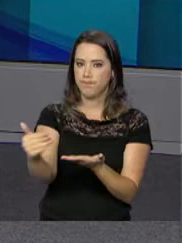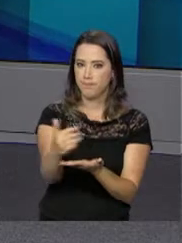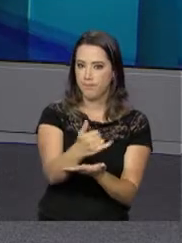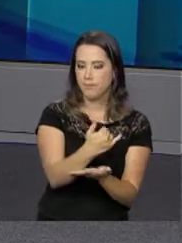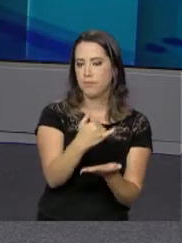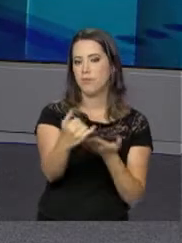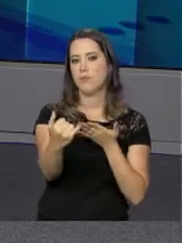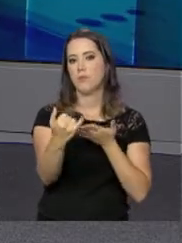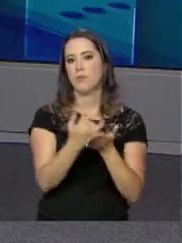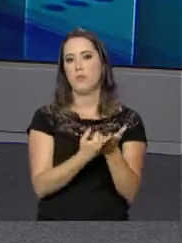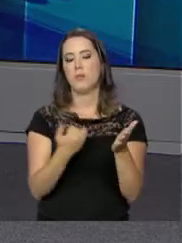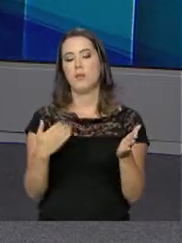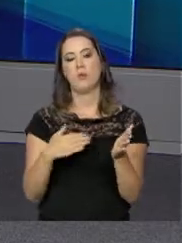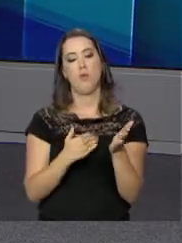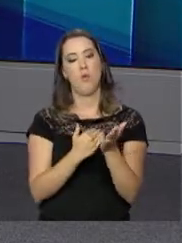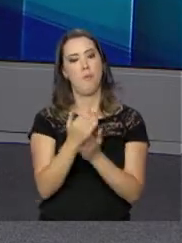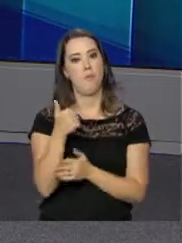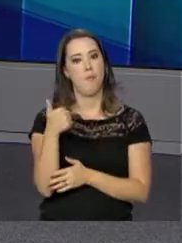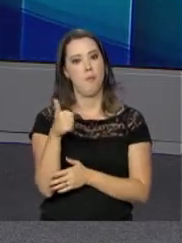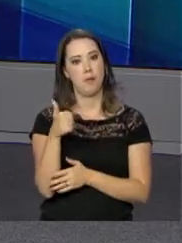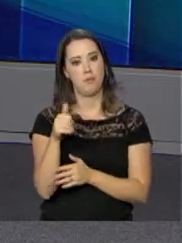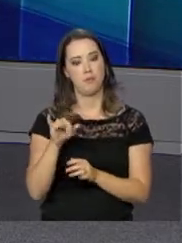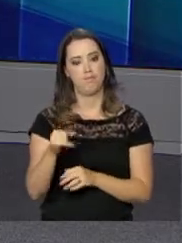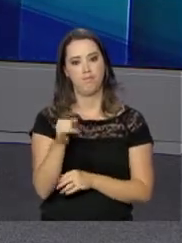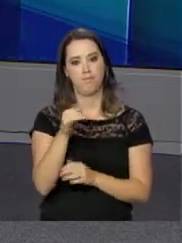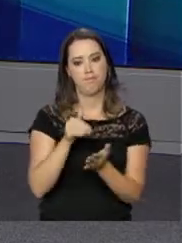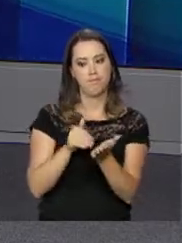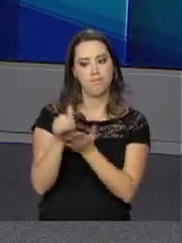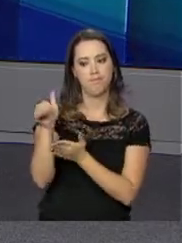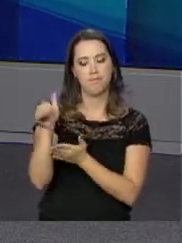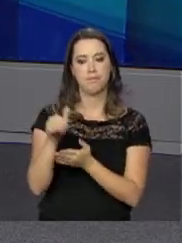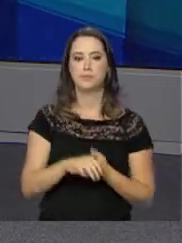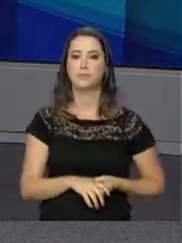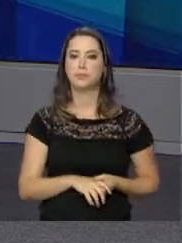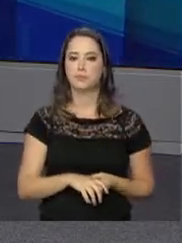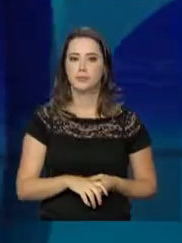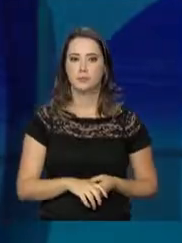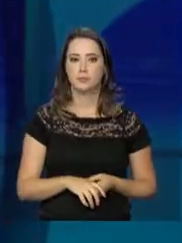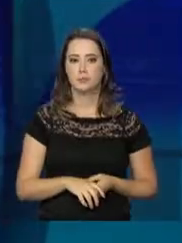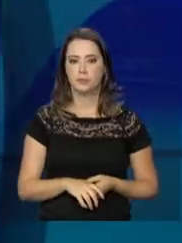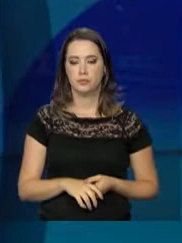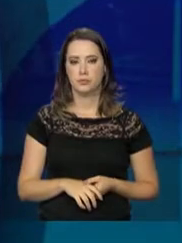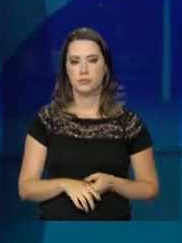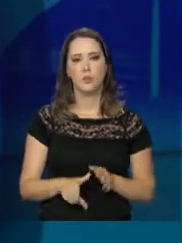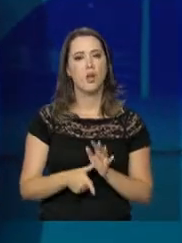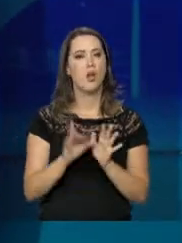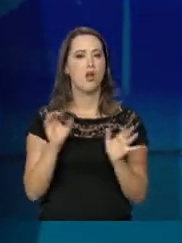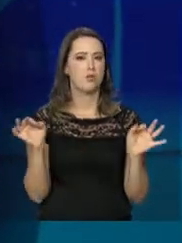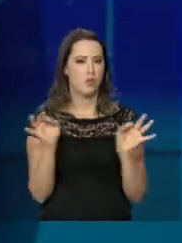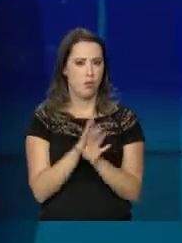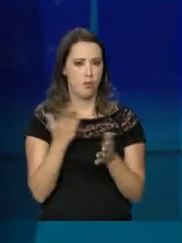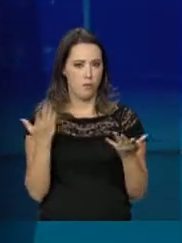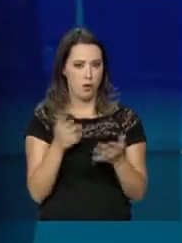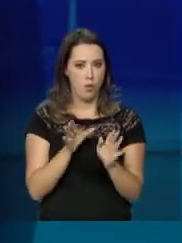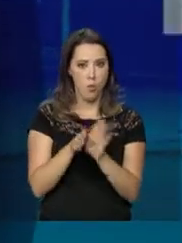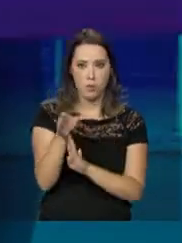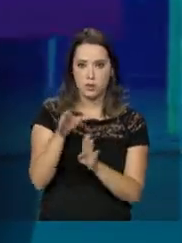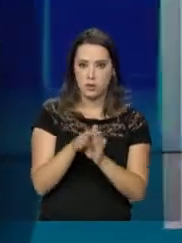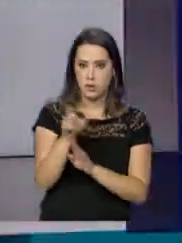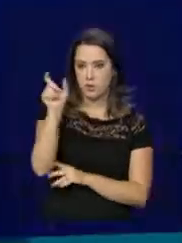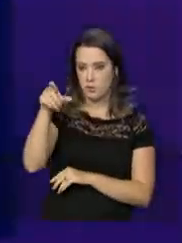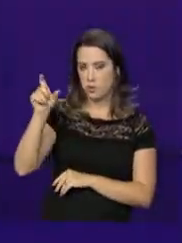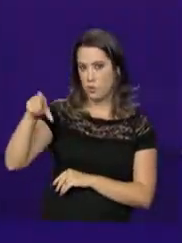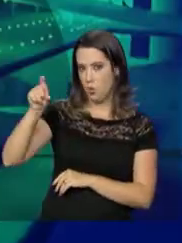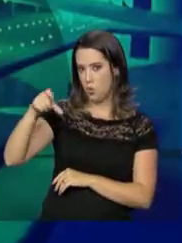arrecadação de tributos a partir do dia 1º de janeiro do ano que vem. E antes de terminar esta edição, um recado para quem